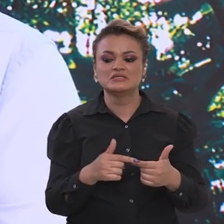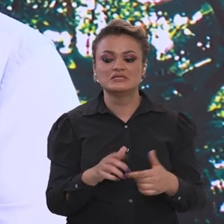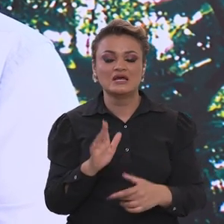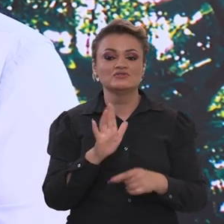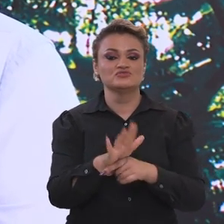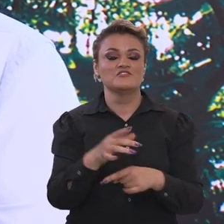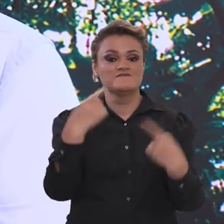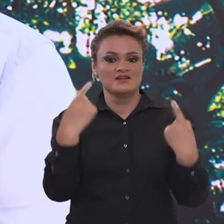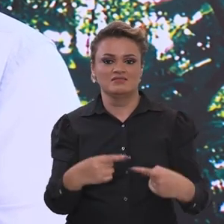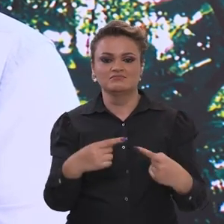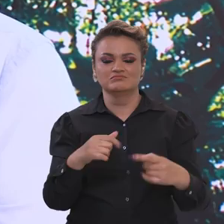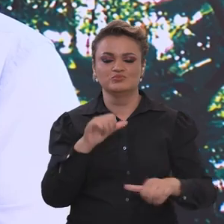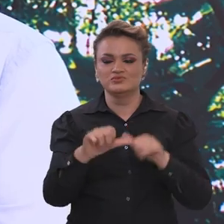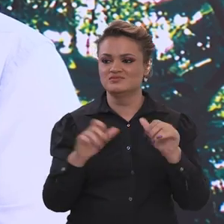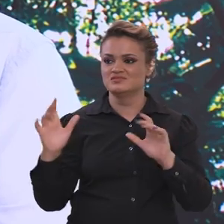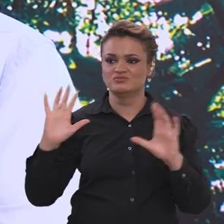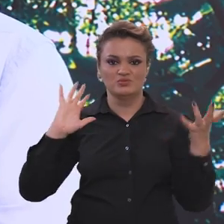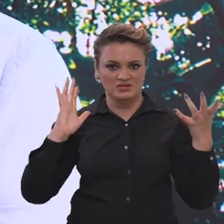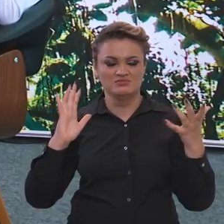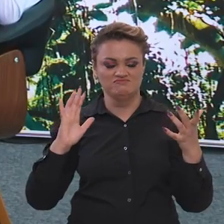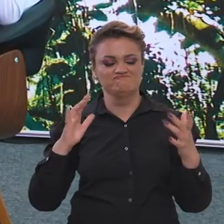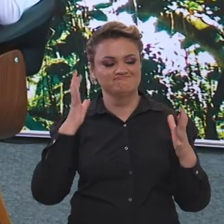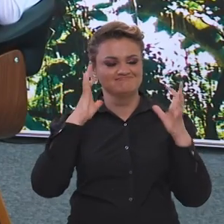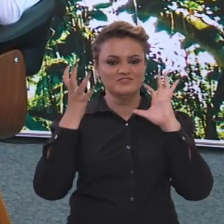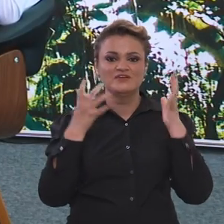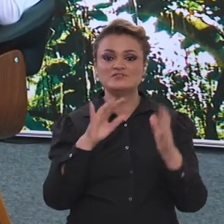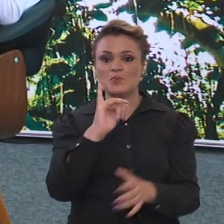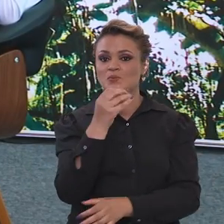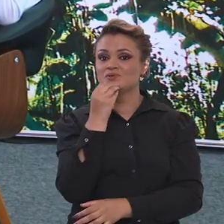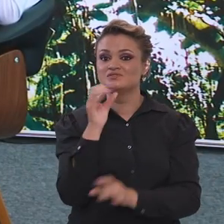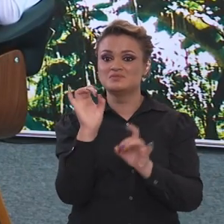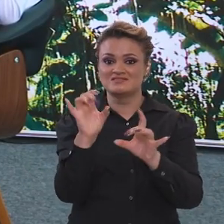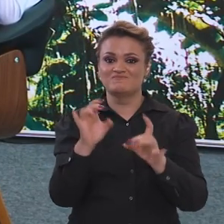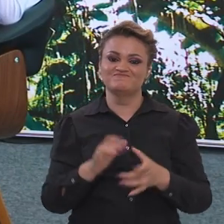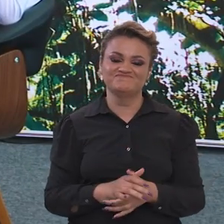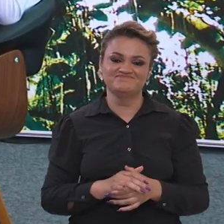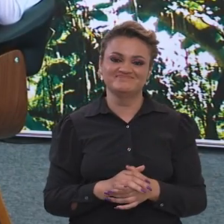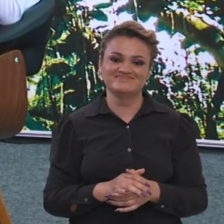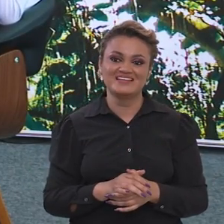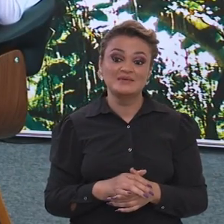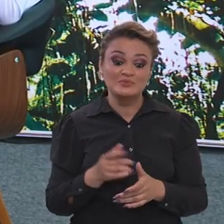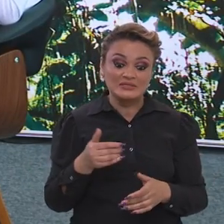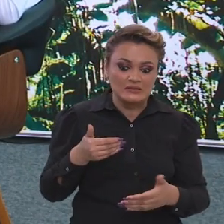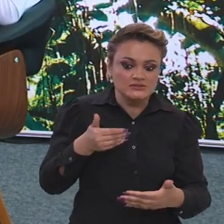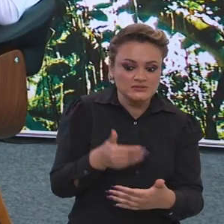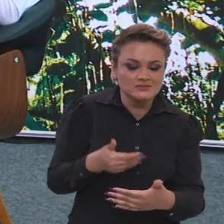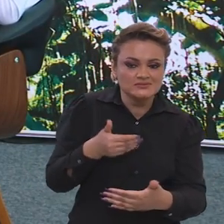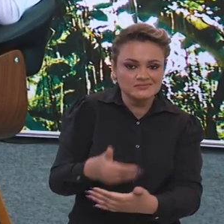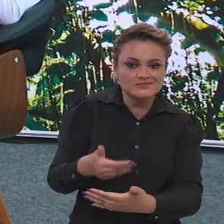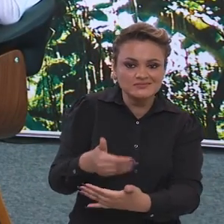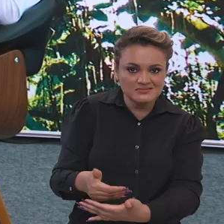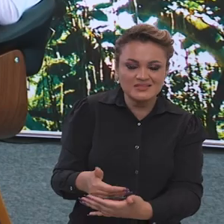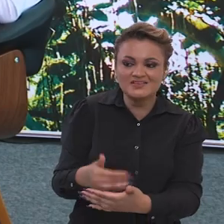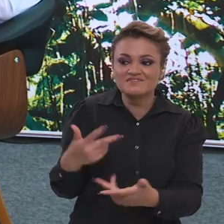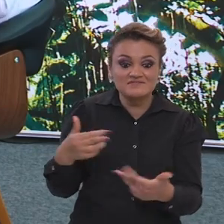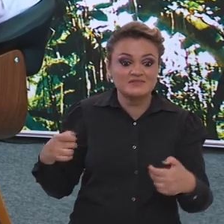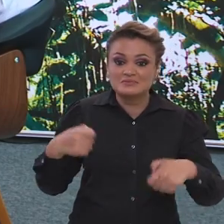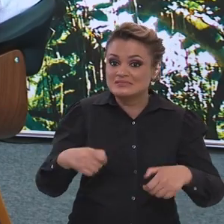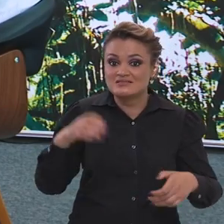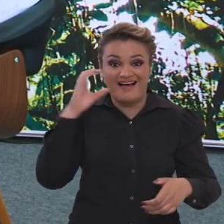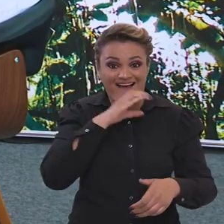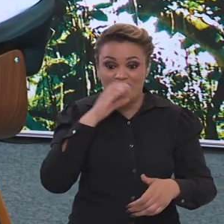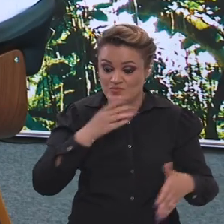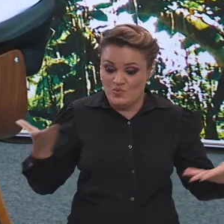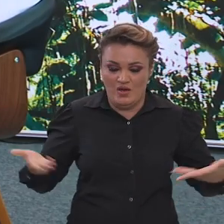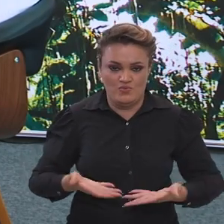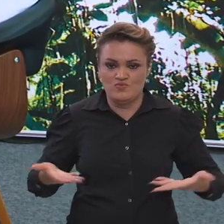para enfrentar a mudança do clima. Eu acho que é uma oportunidade única. Nós entramos em uma contagem regressiva. Tem coisas